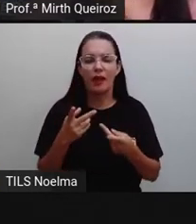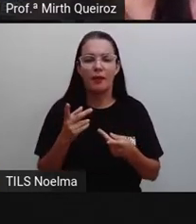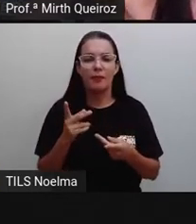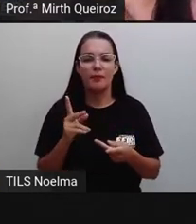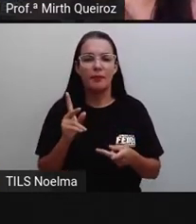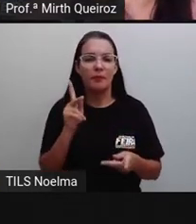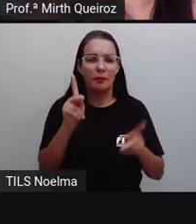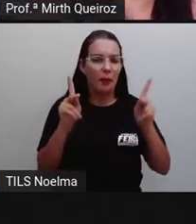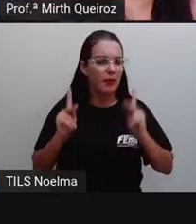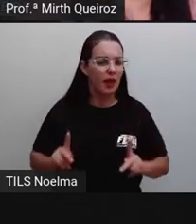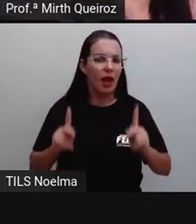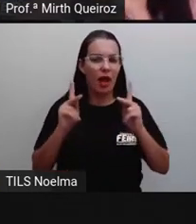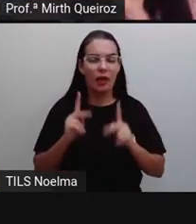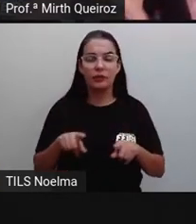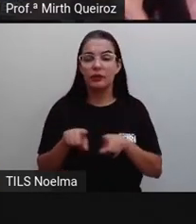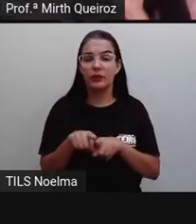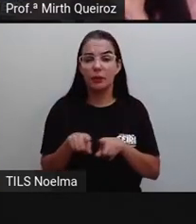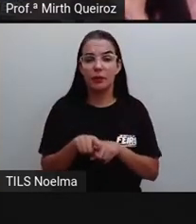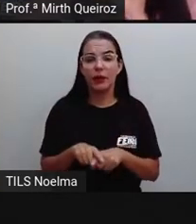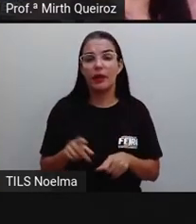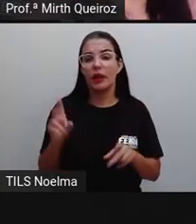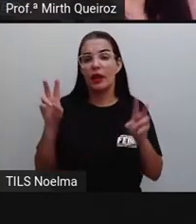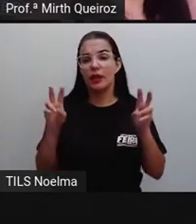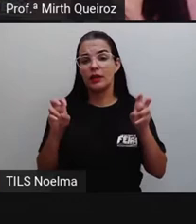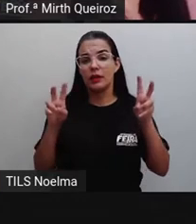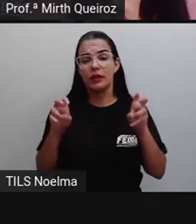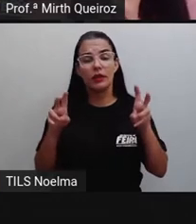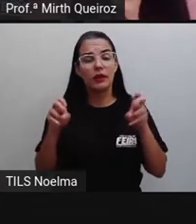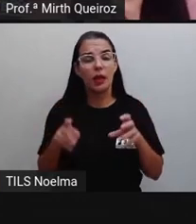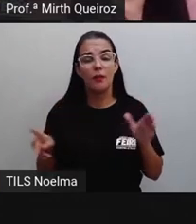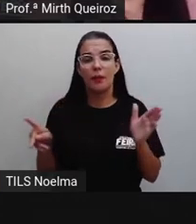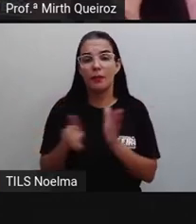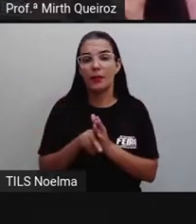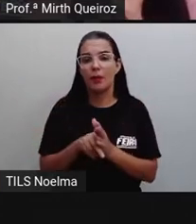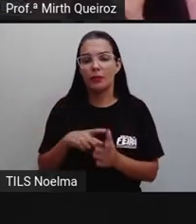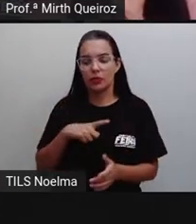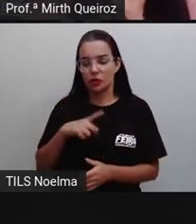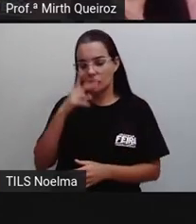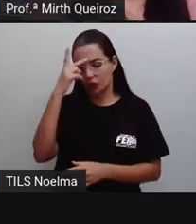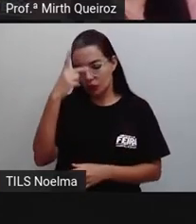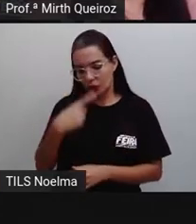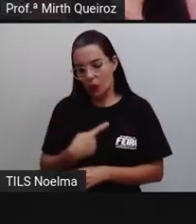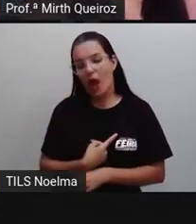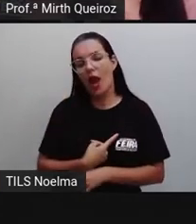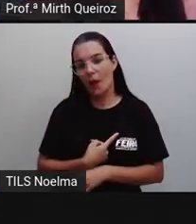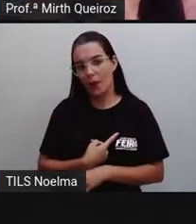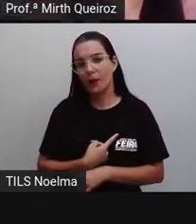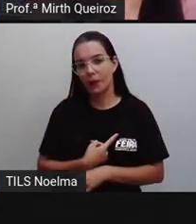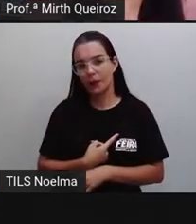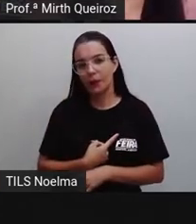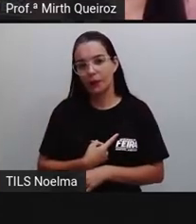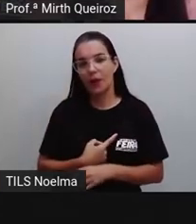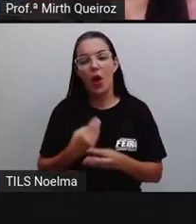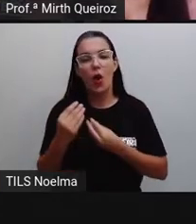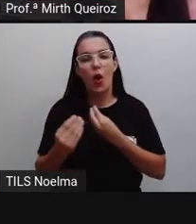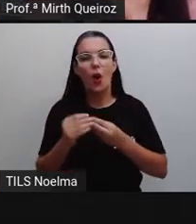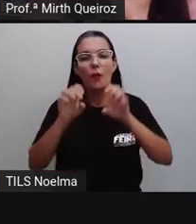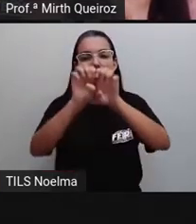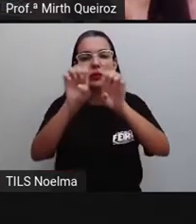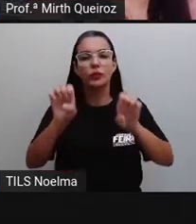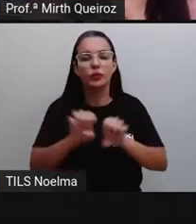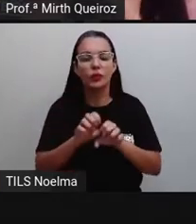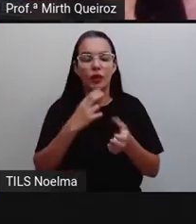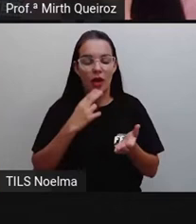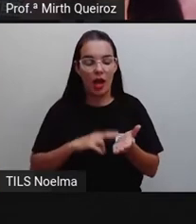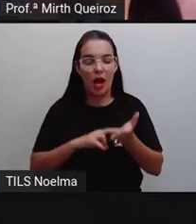além de assuntos subjetivos, assuntos íntimos da gente. A estrutura de uma carta pessoal